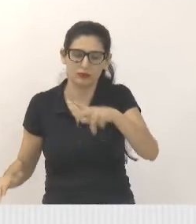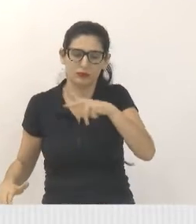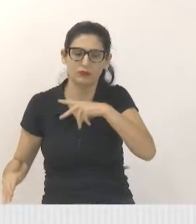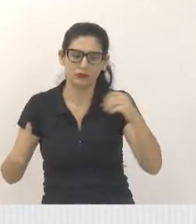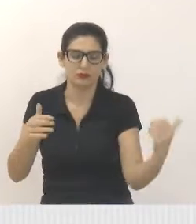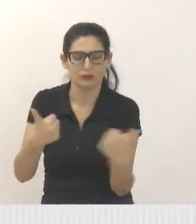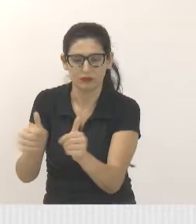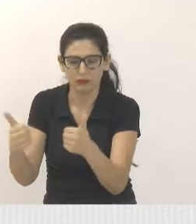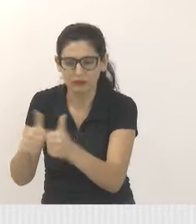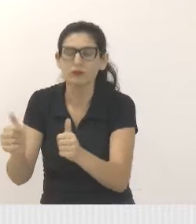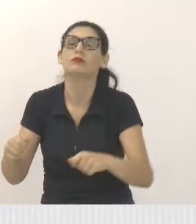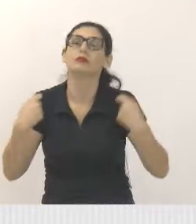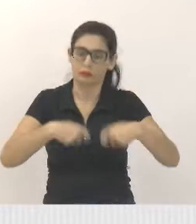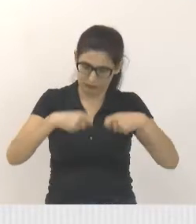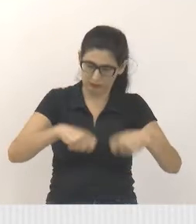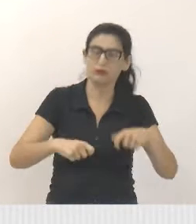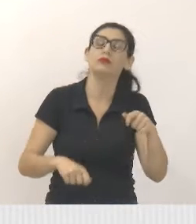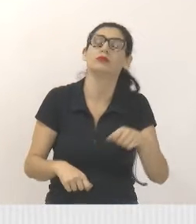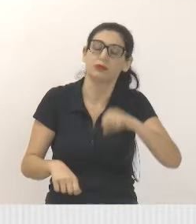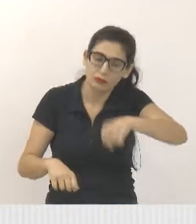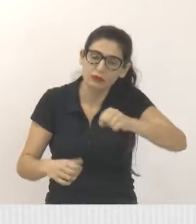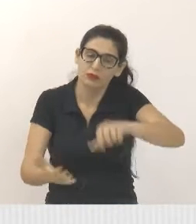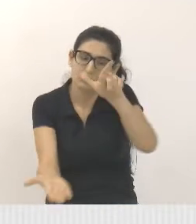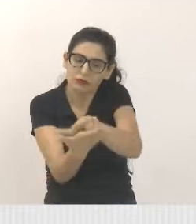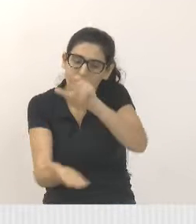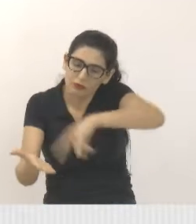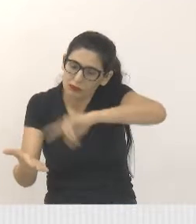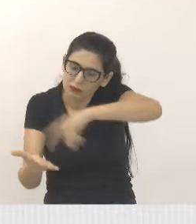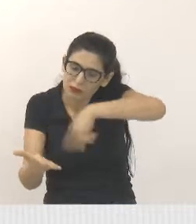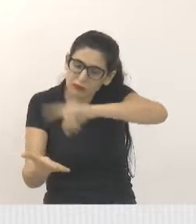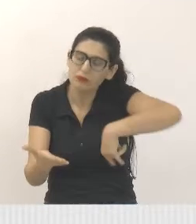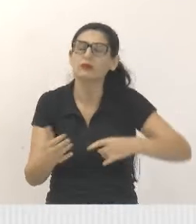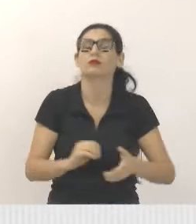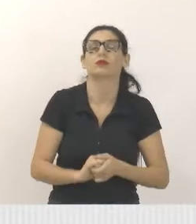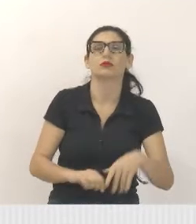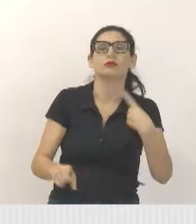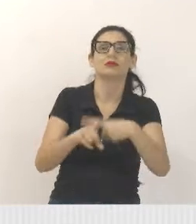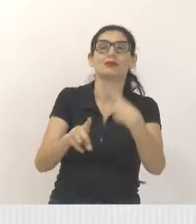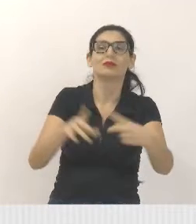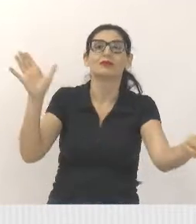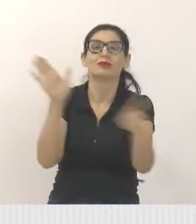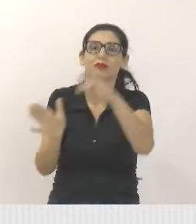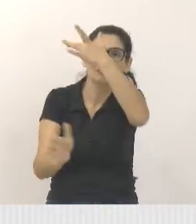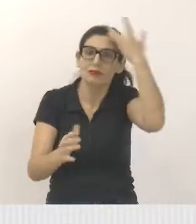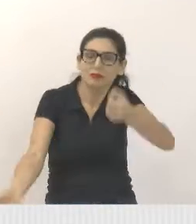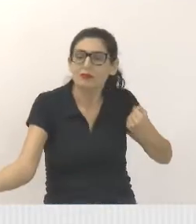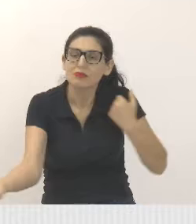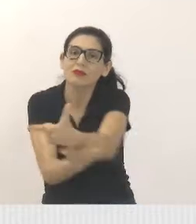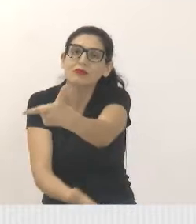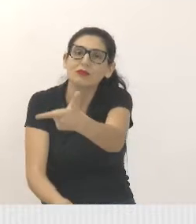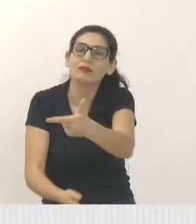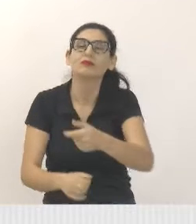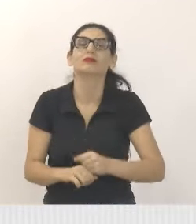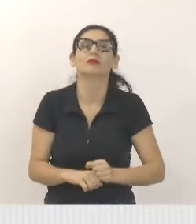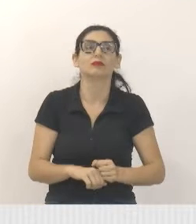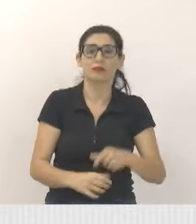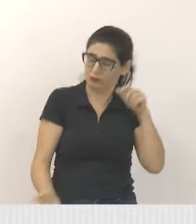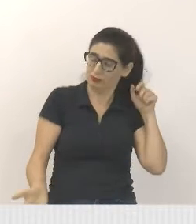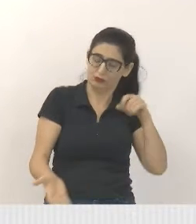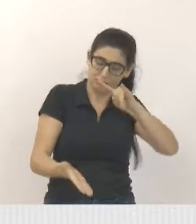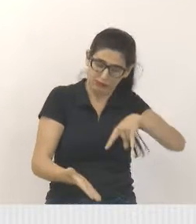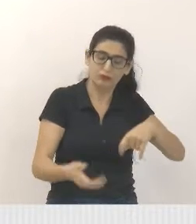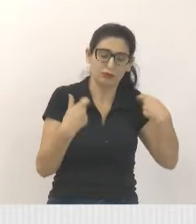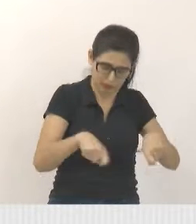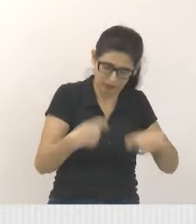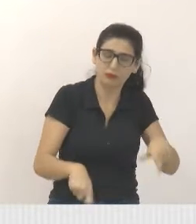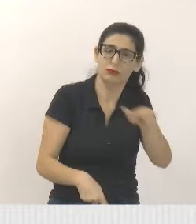precisa estar, porque impacta na tarifa que você, Jacareí, paga no seu ônibus. Então, muita